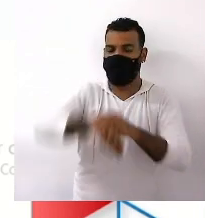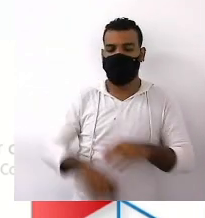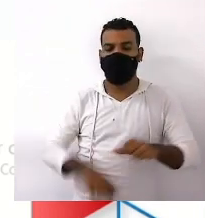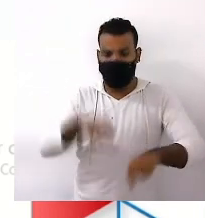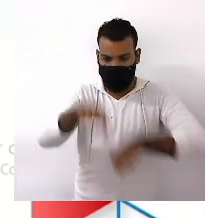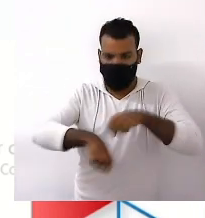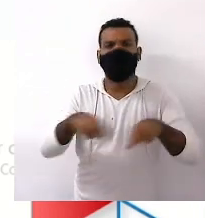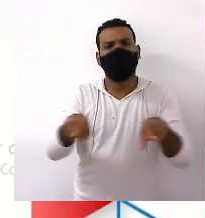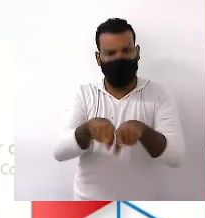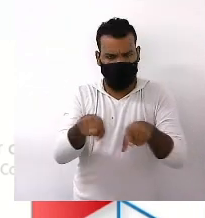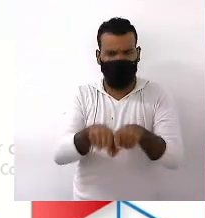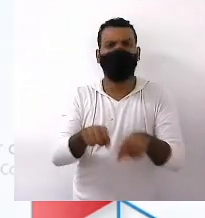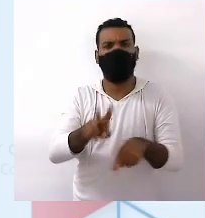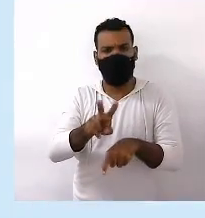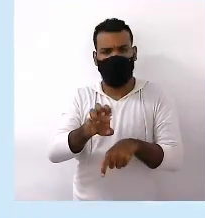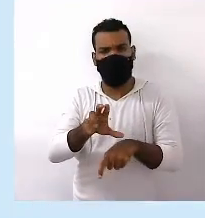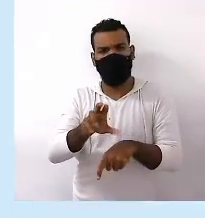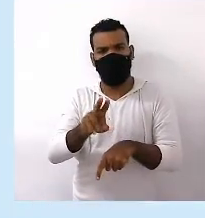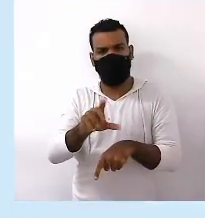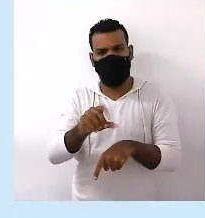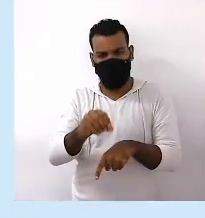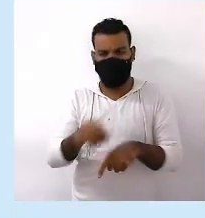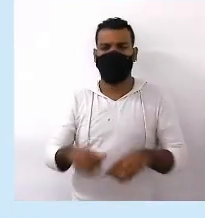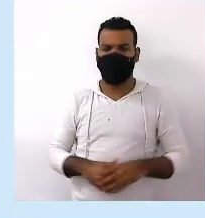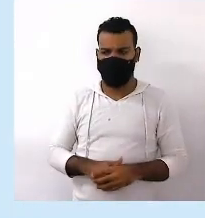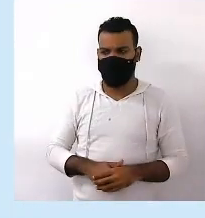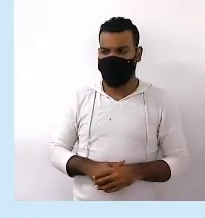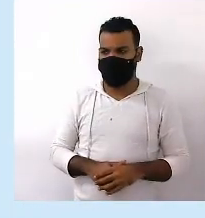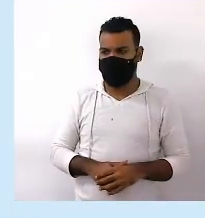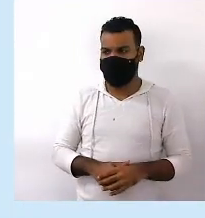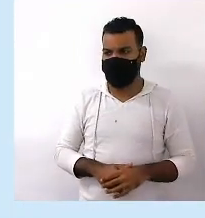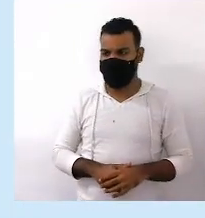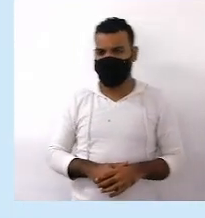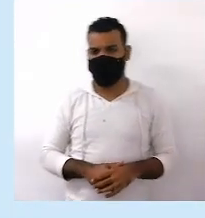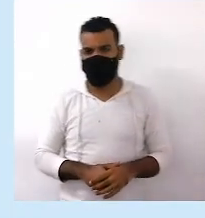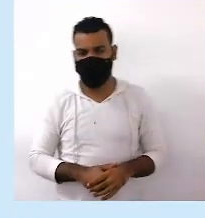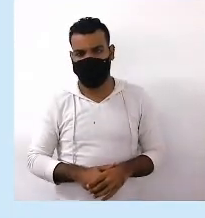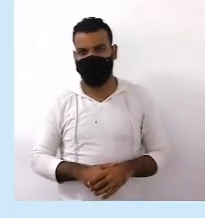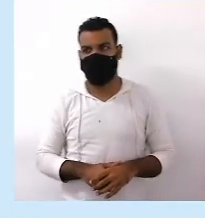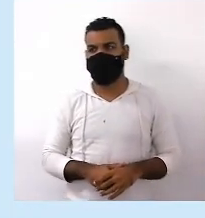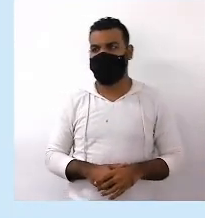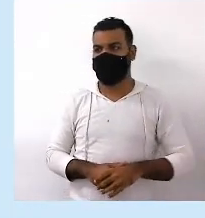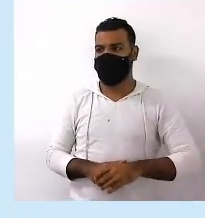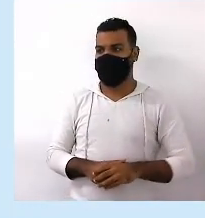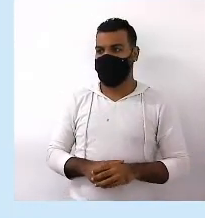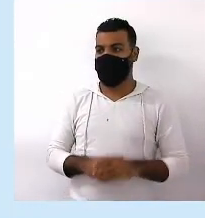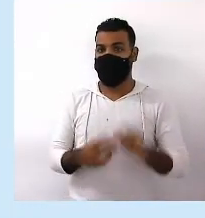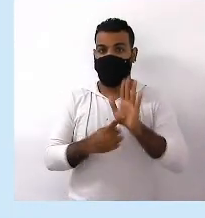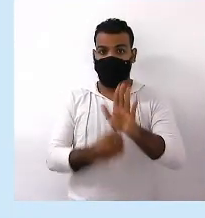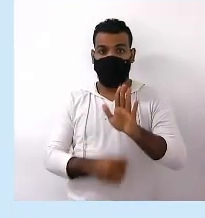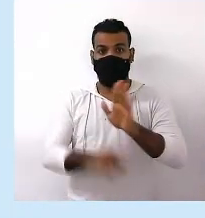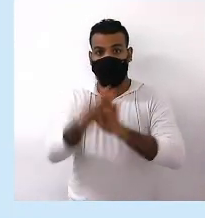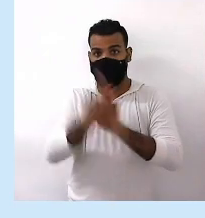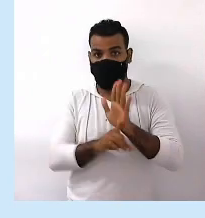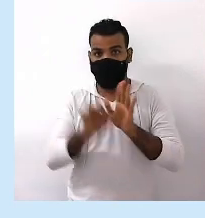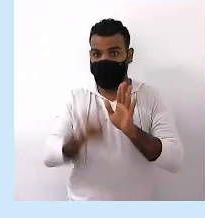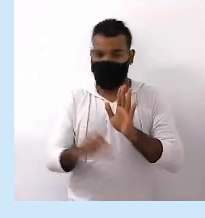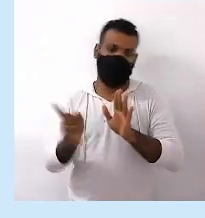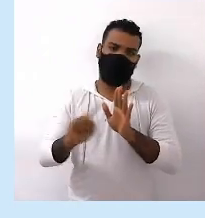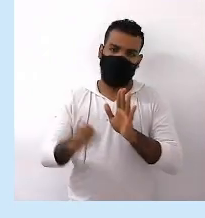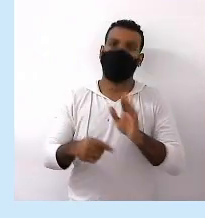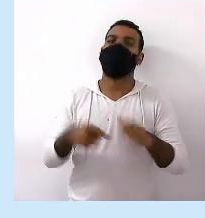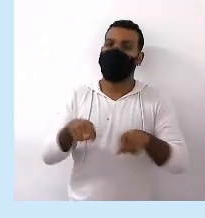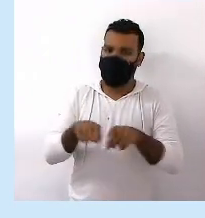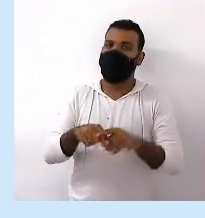Ou seja Textos normativos Eles não só Apresentam direitos Mas também Apresentam